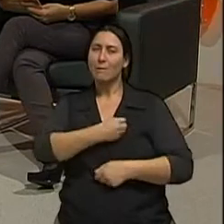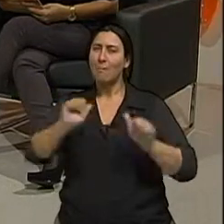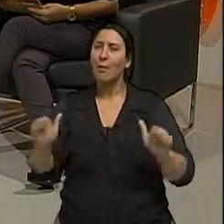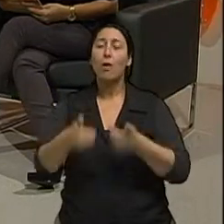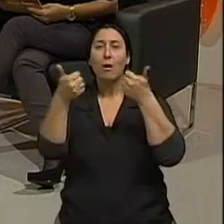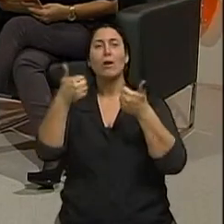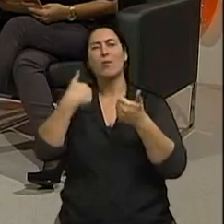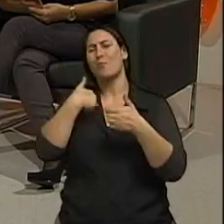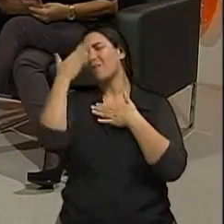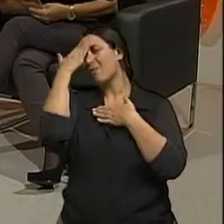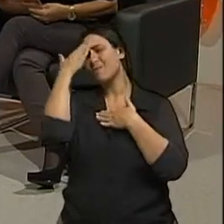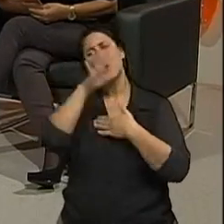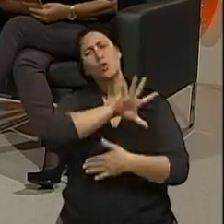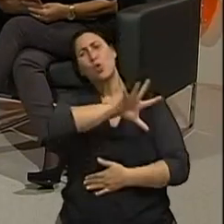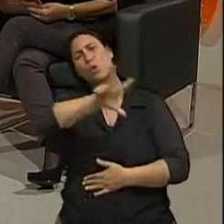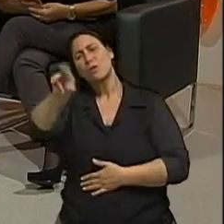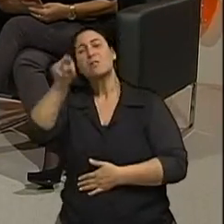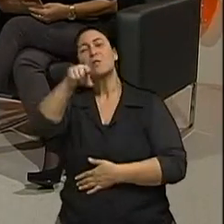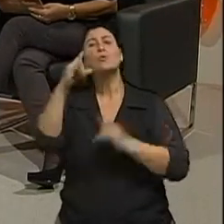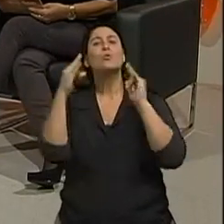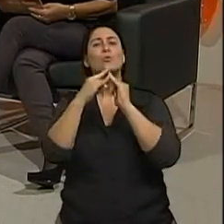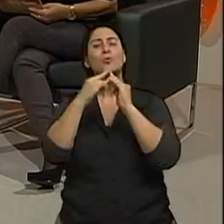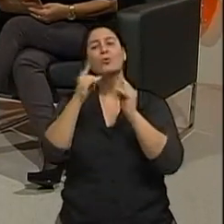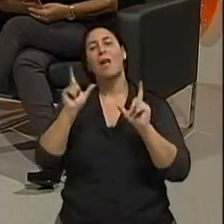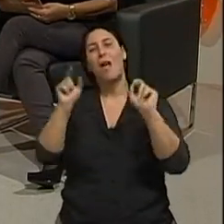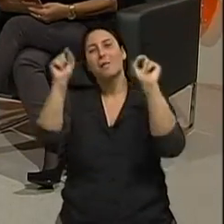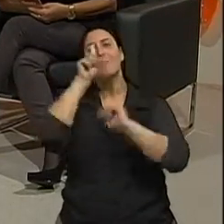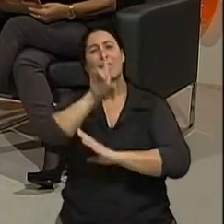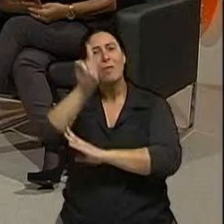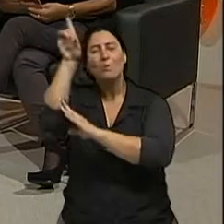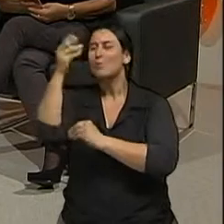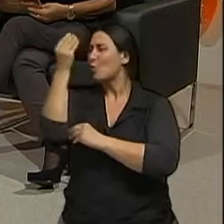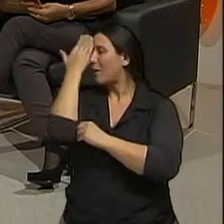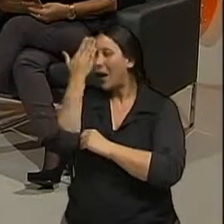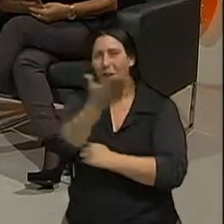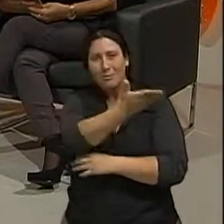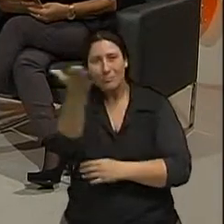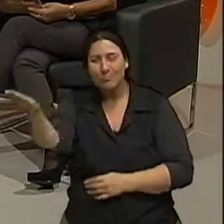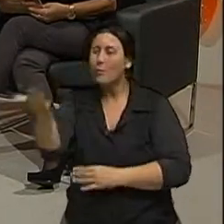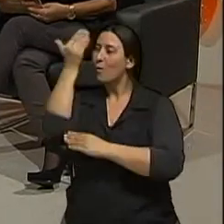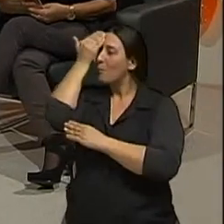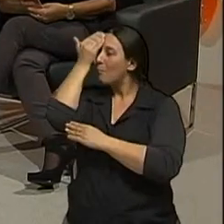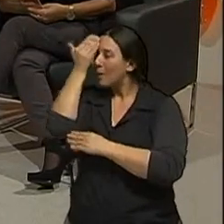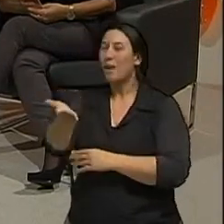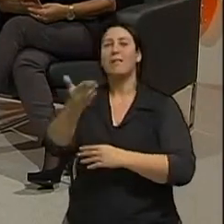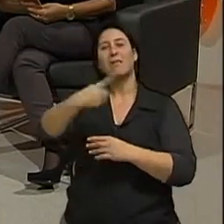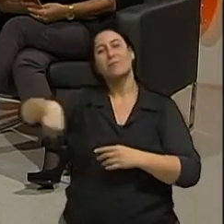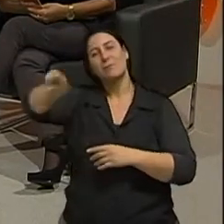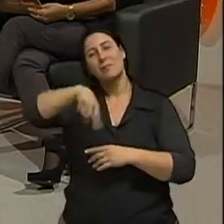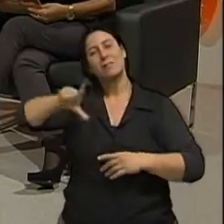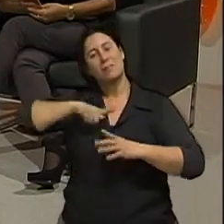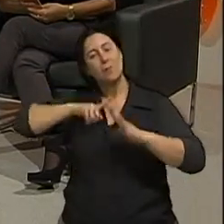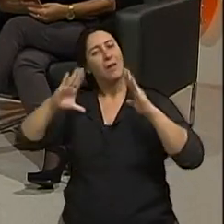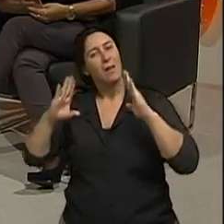melhor quero agradecer também todo o pessoal lá do Instituto do Câncer Mãe de Deus doutor muito obrigada a vocês muito obrigada a vocês que estão aí em